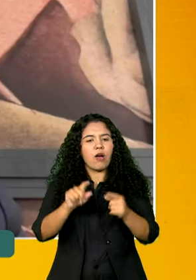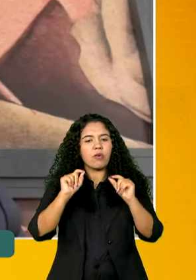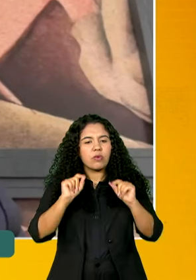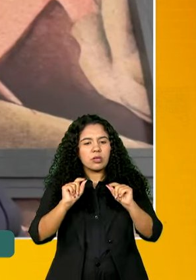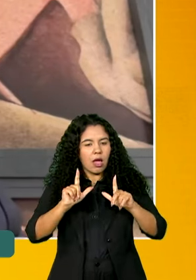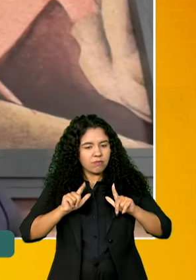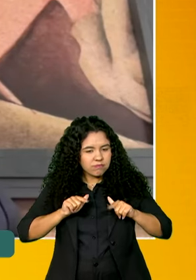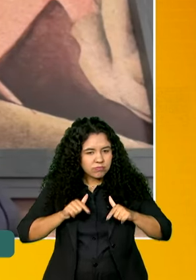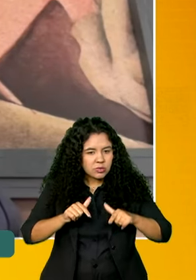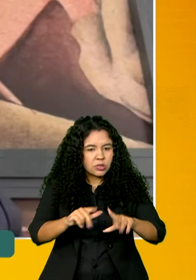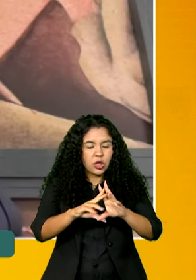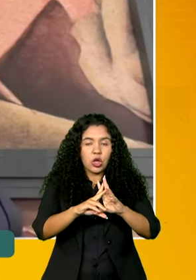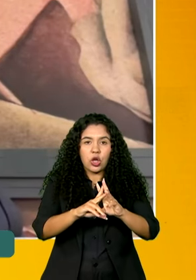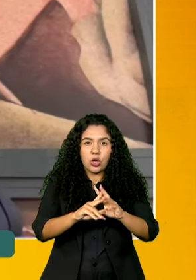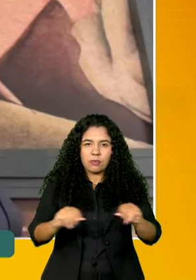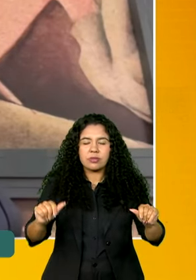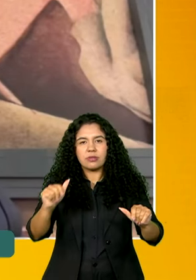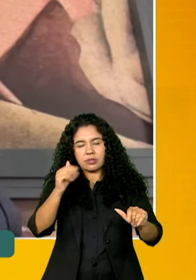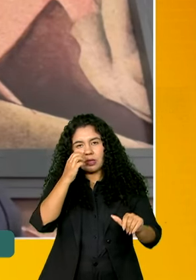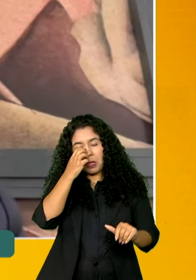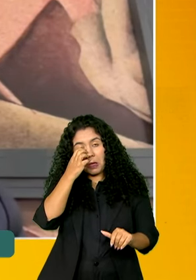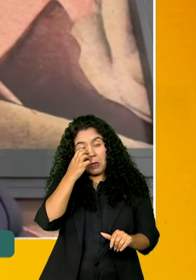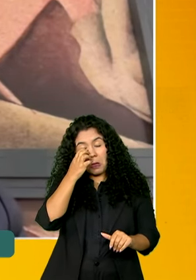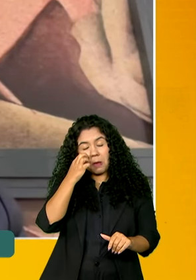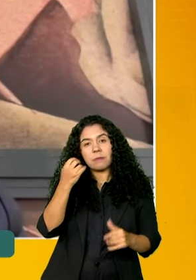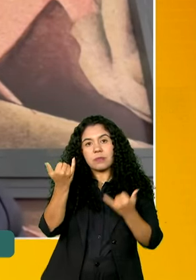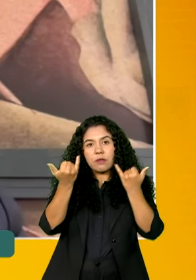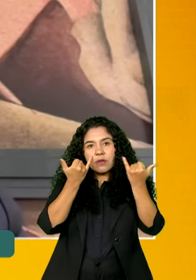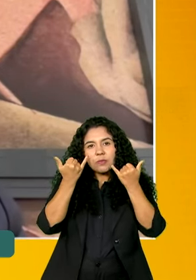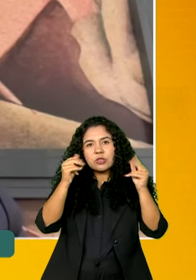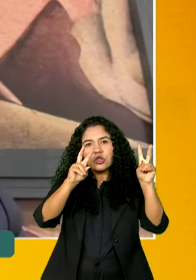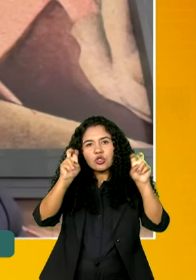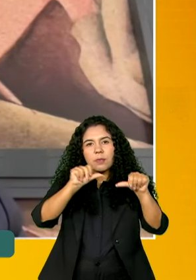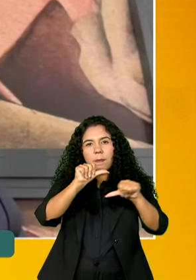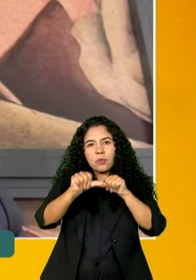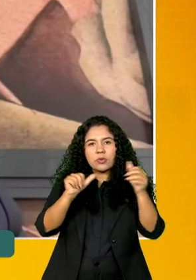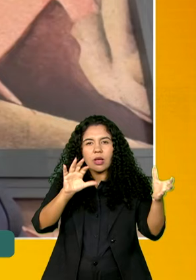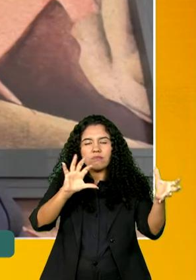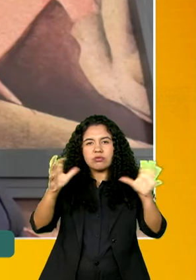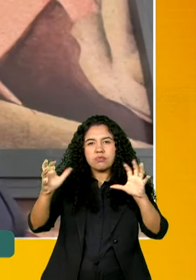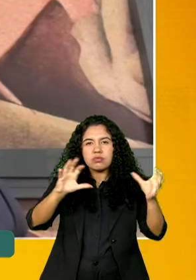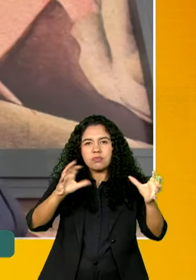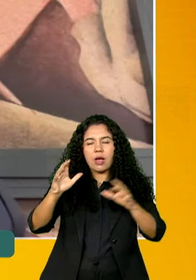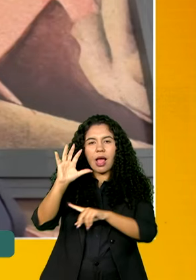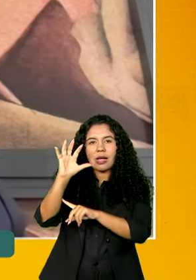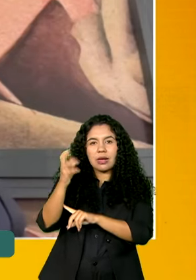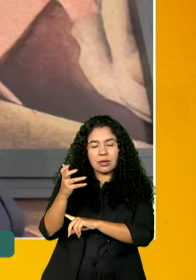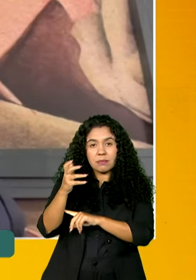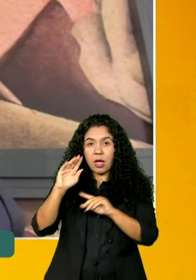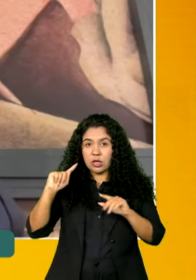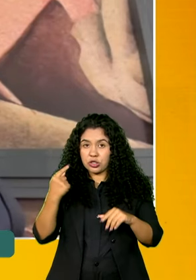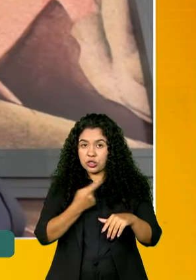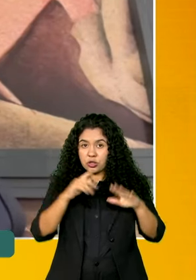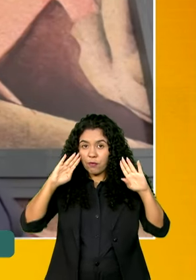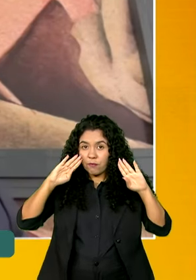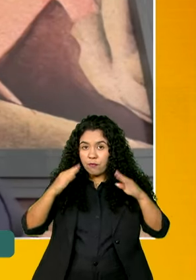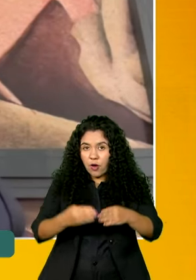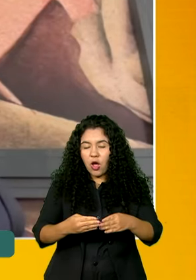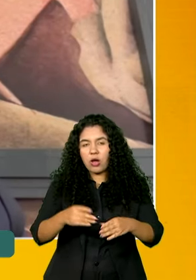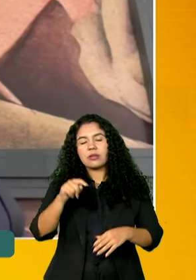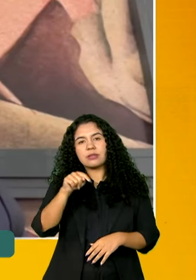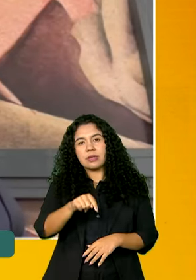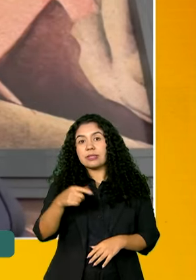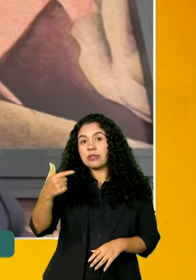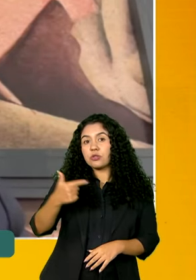desinformação relacionada a esse tema de mudanças climáticas. E estamos focando esse Hackathon, essa edição de